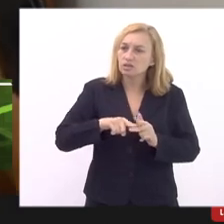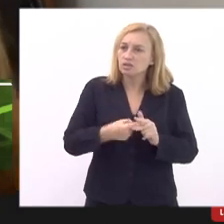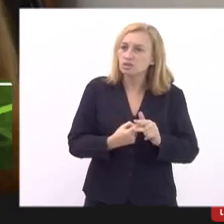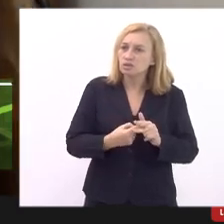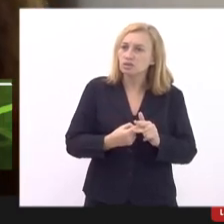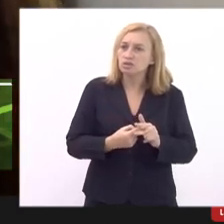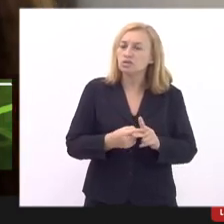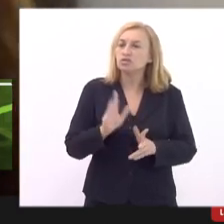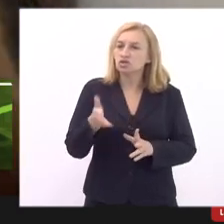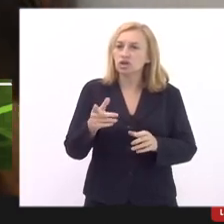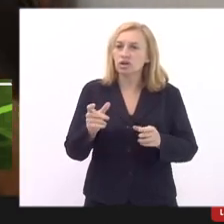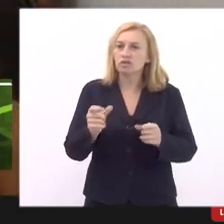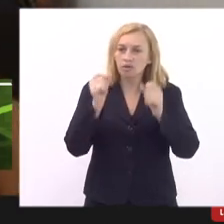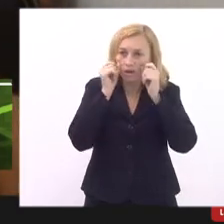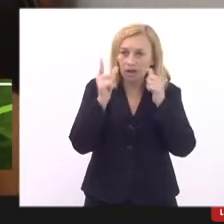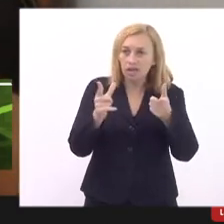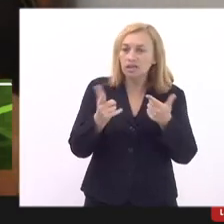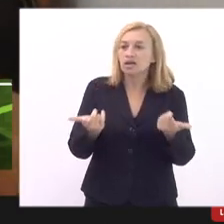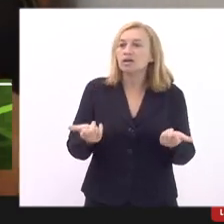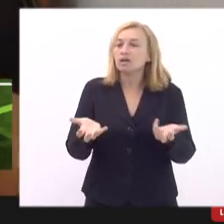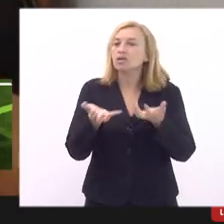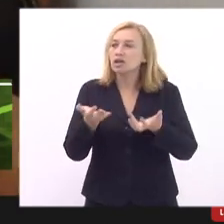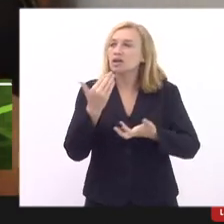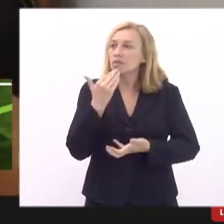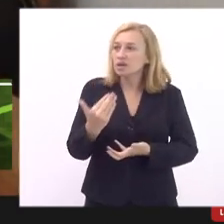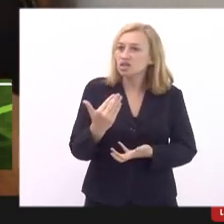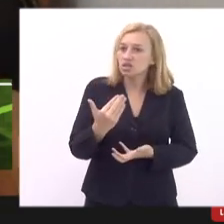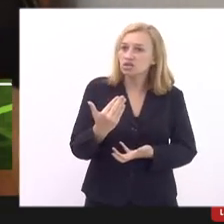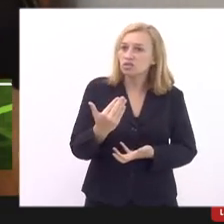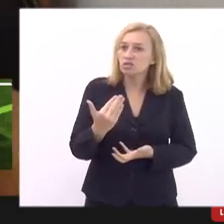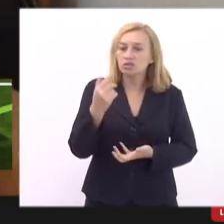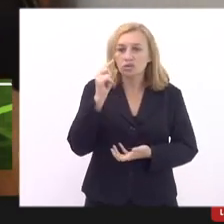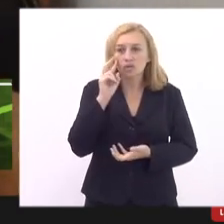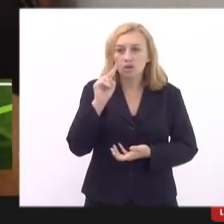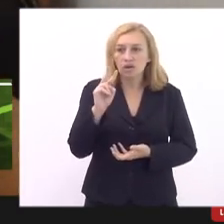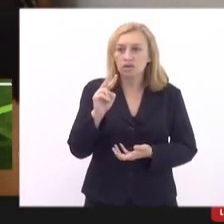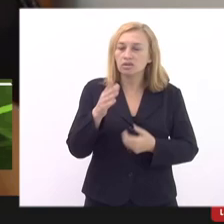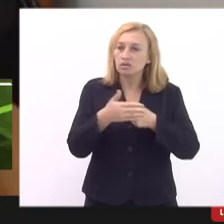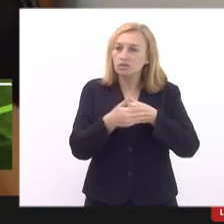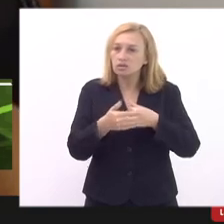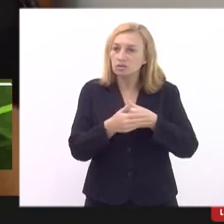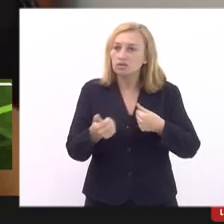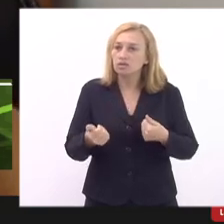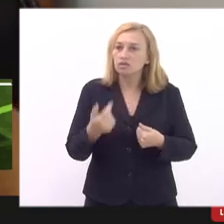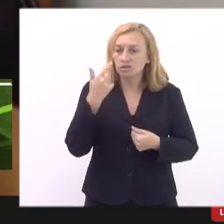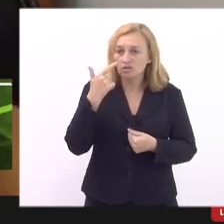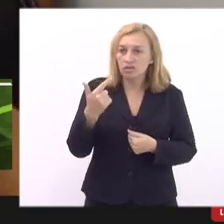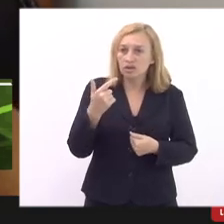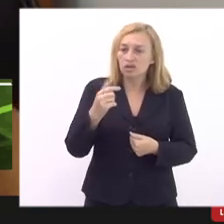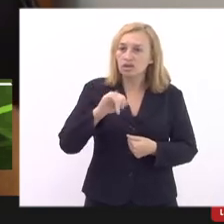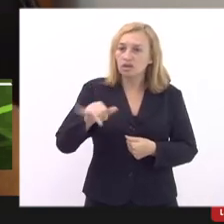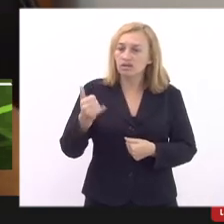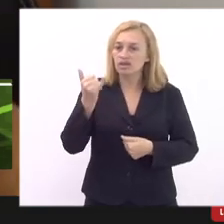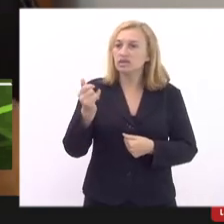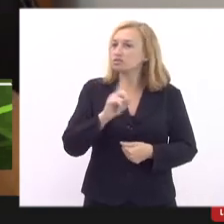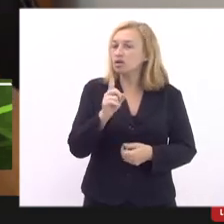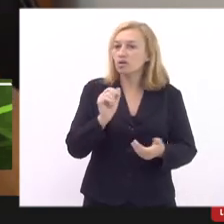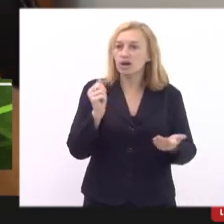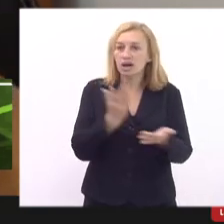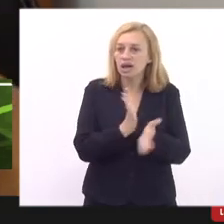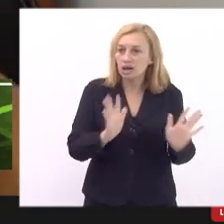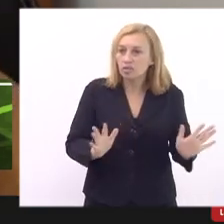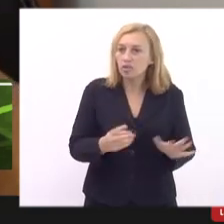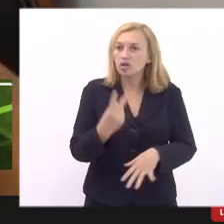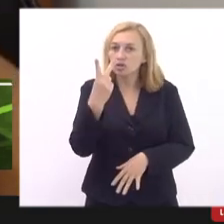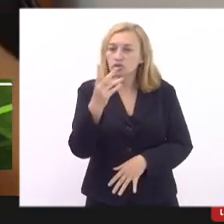já foi um alento mas eu queria pedir que fosse olhado com carinho prevendo que a inflação não acabou ela é de